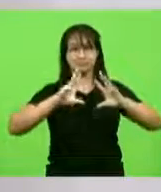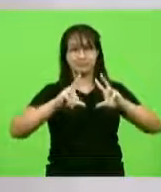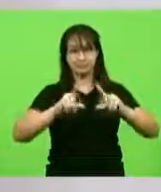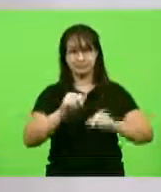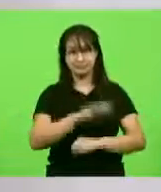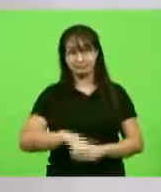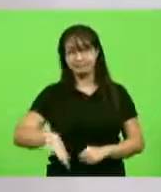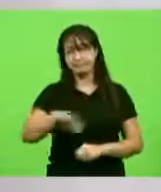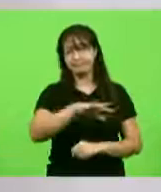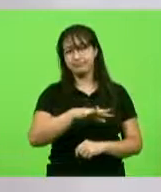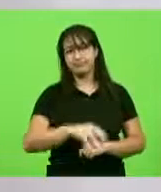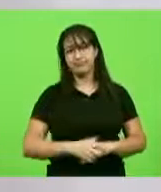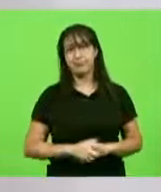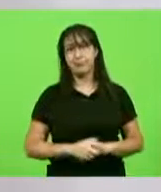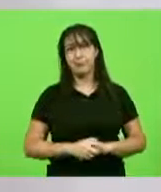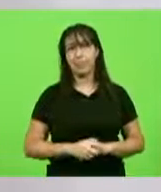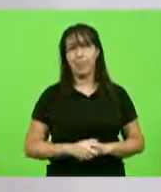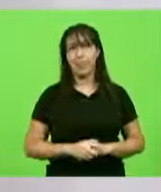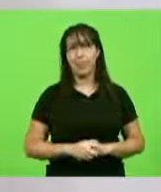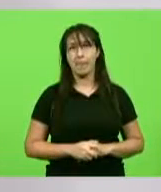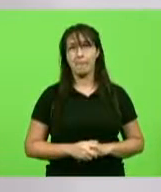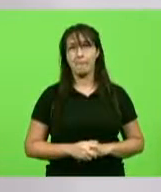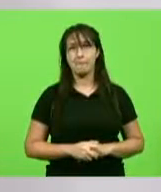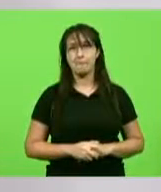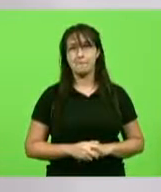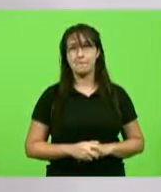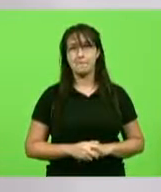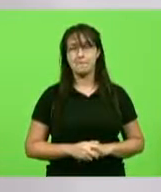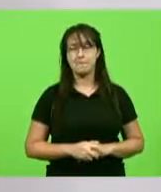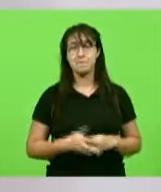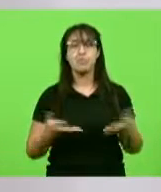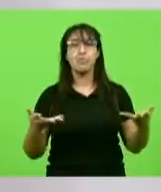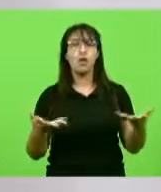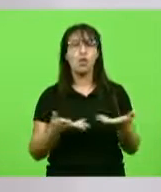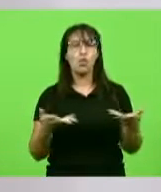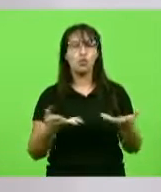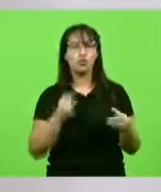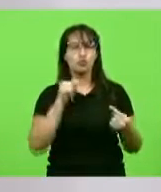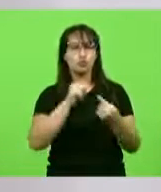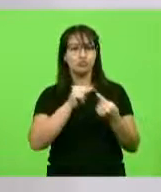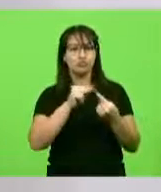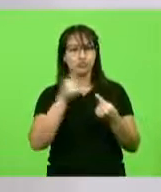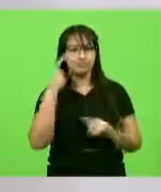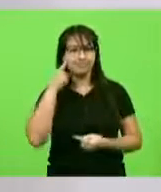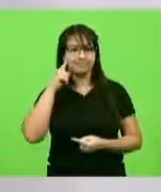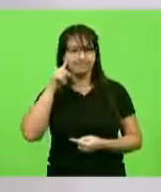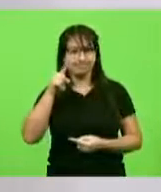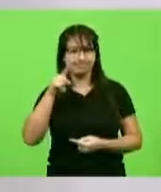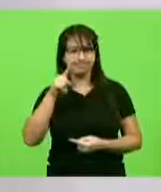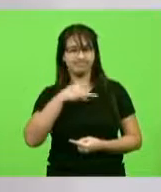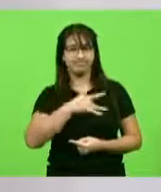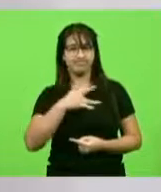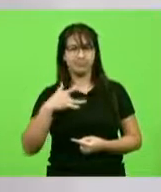hoje, simbolizando esse dia da saúde, a gente nota